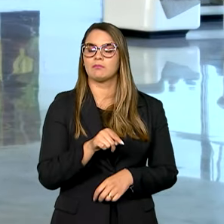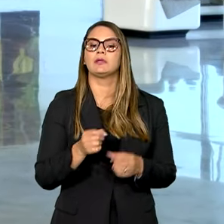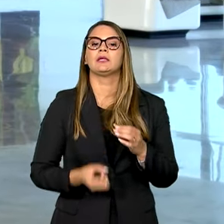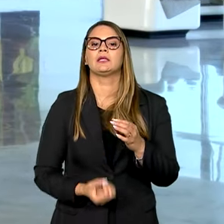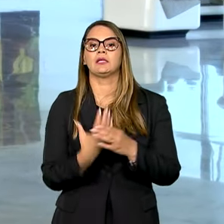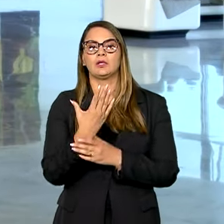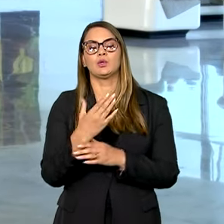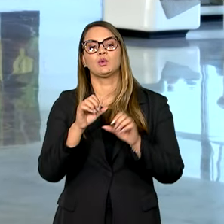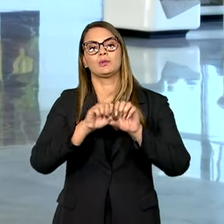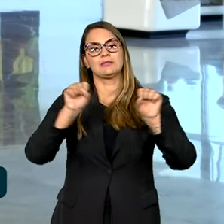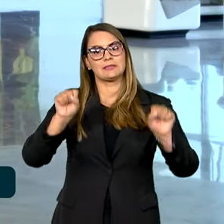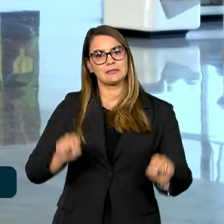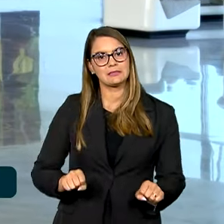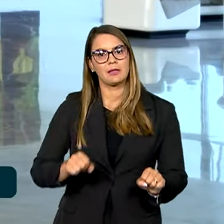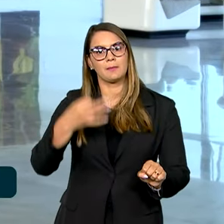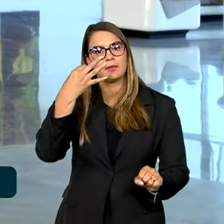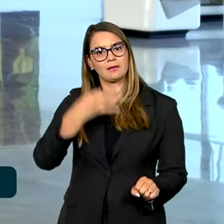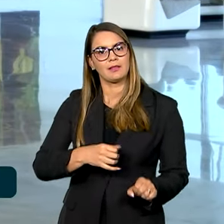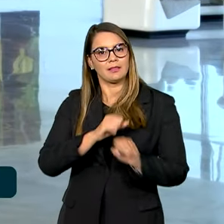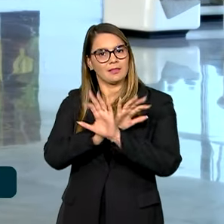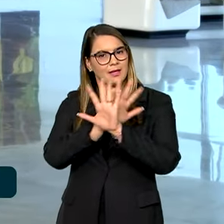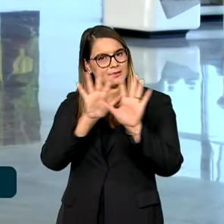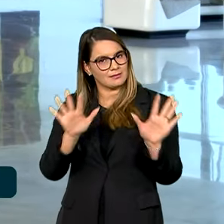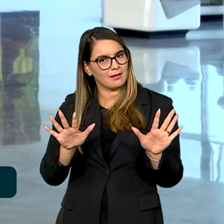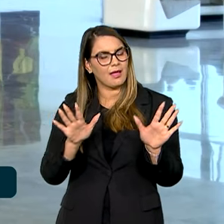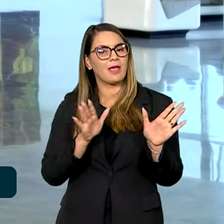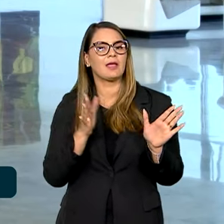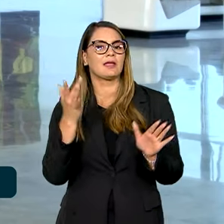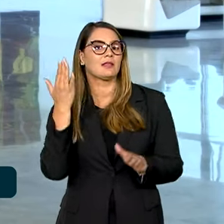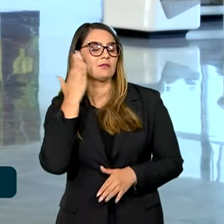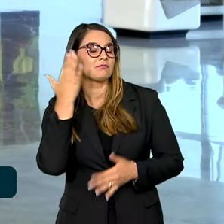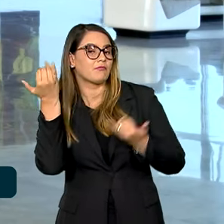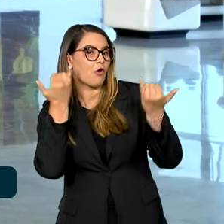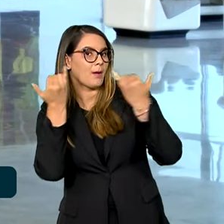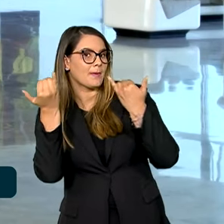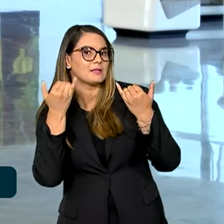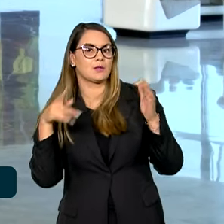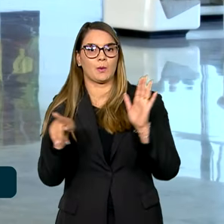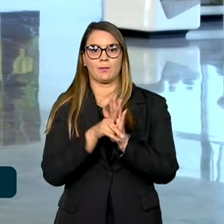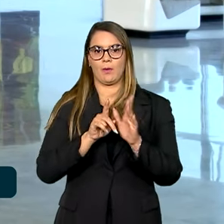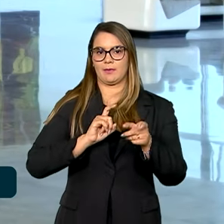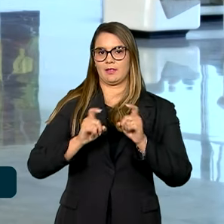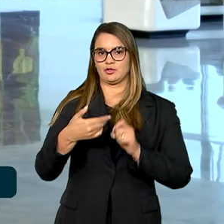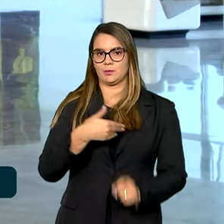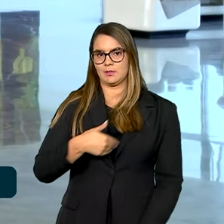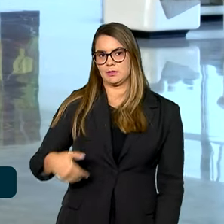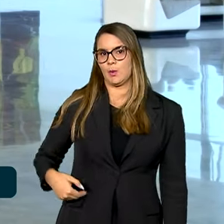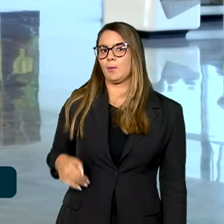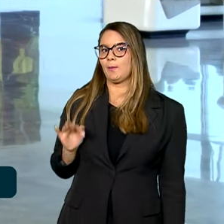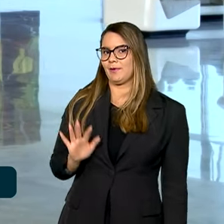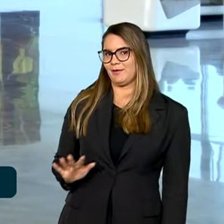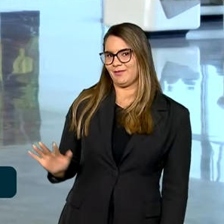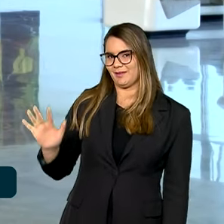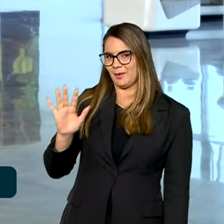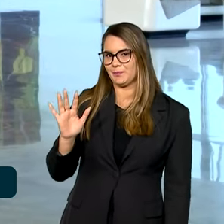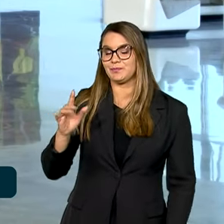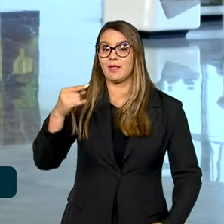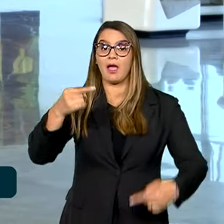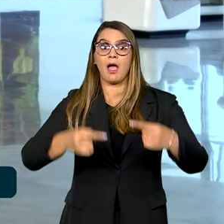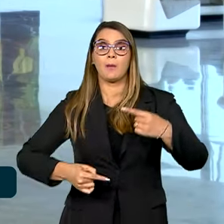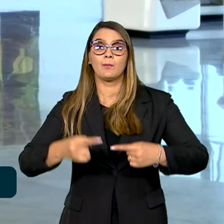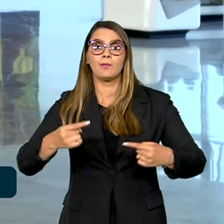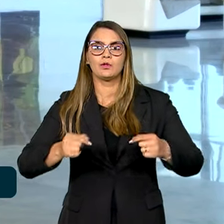instituiu o Sistema de Integridade, Transparência e Acesso à Informação da Administração Pública Federal, a Política de